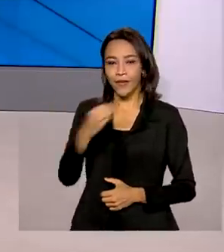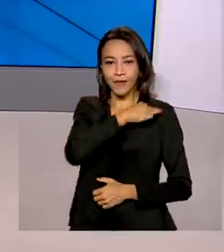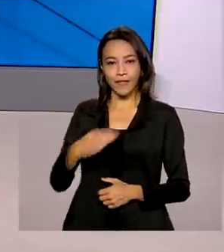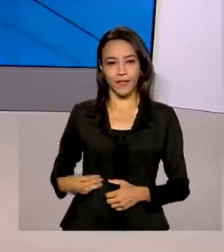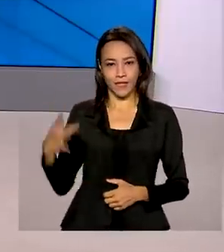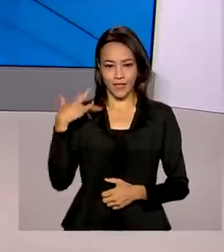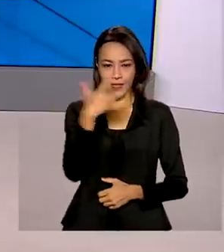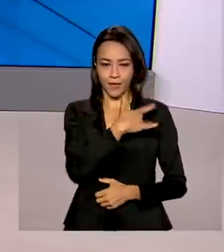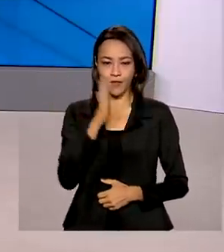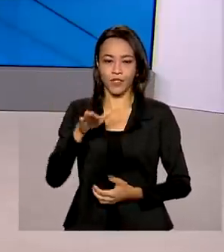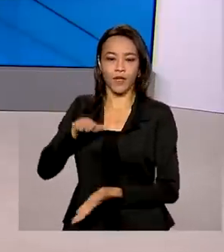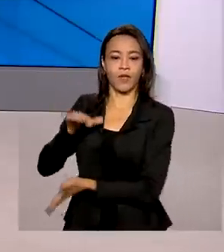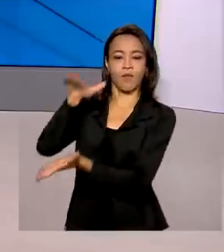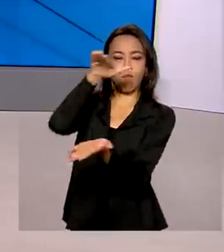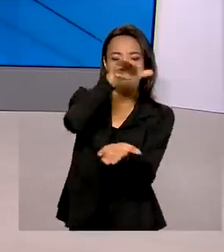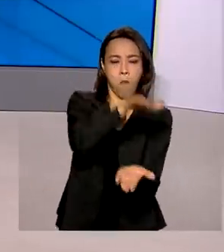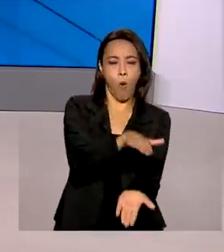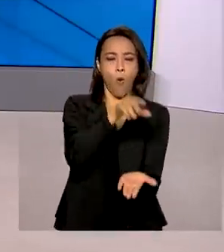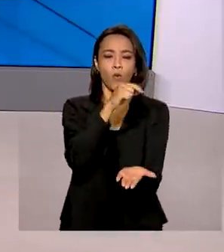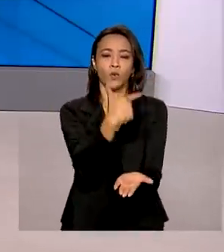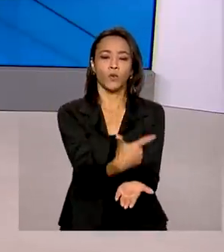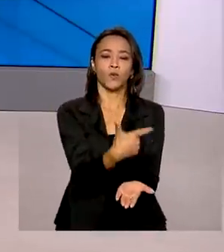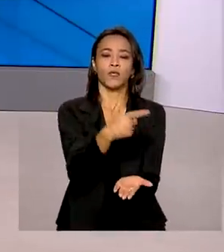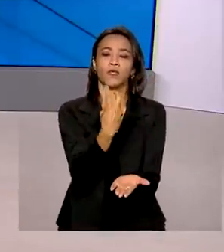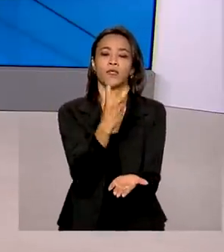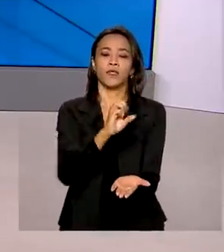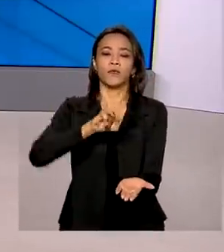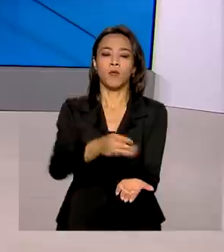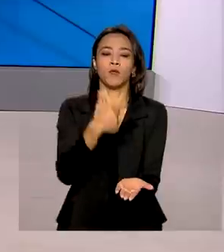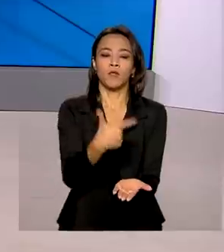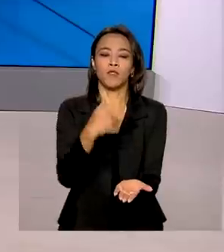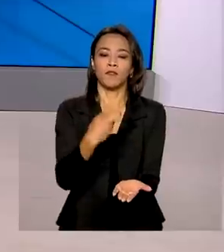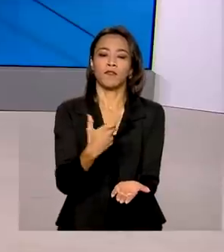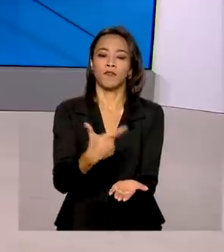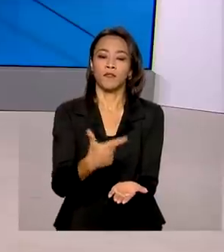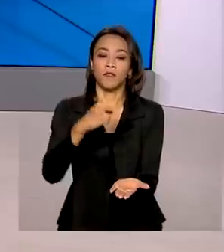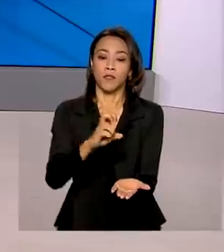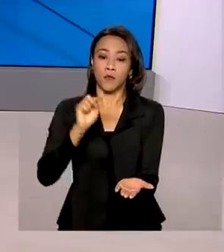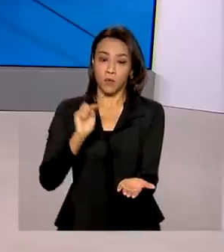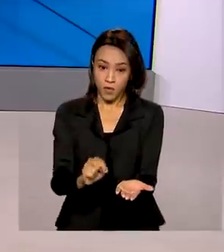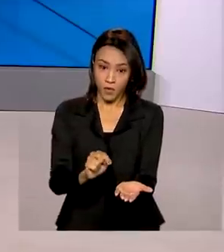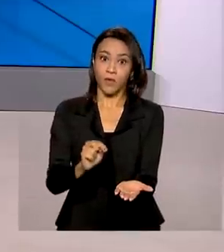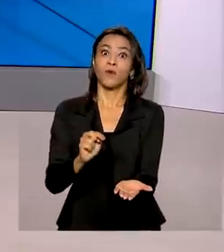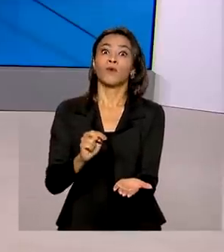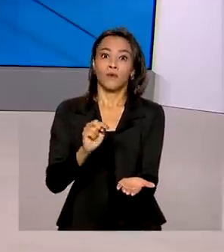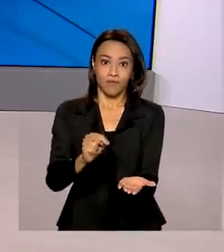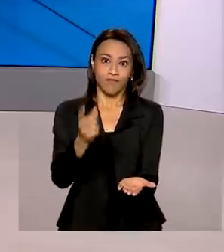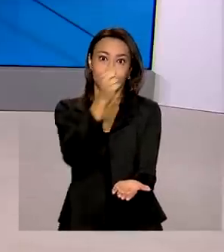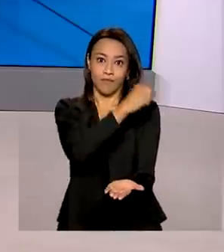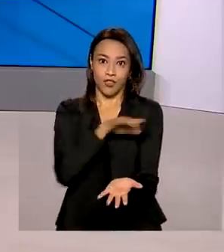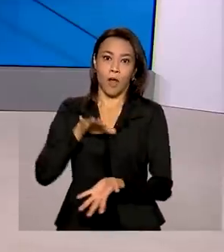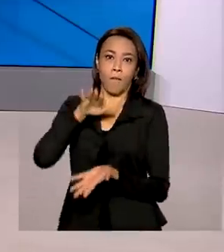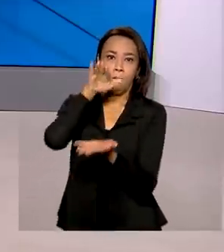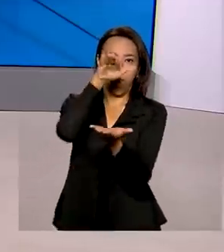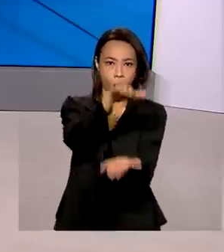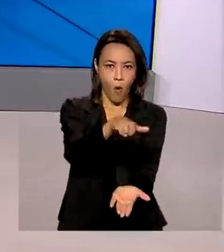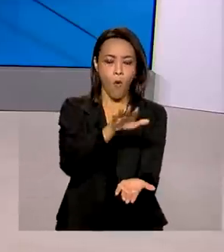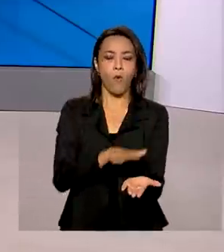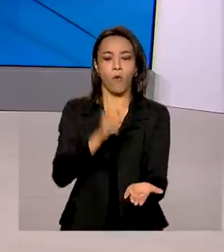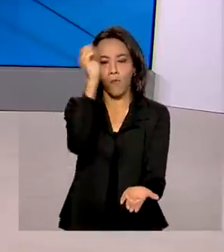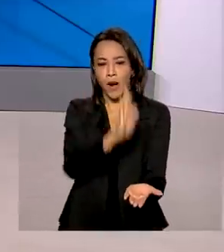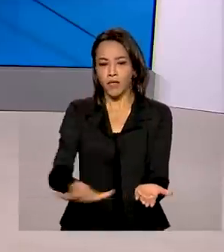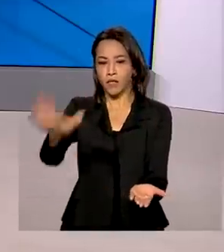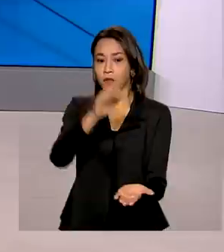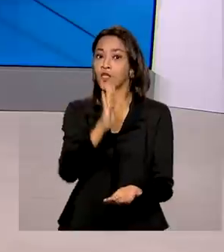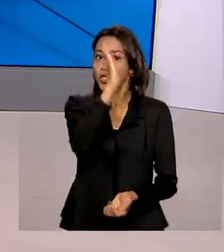a todo o país 215 milhões, 225 mil doses de vacinas contra a Covid-19. As doses aplicadas já